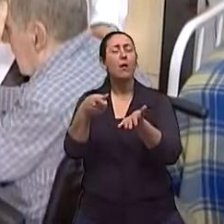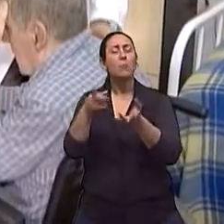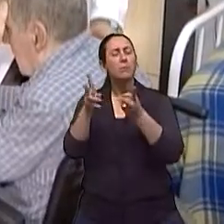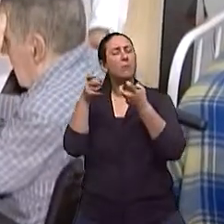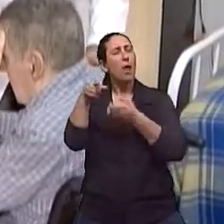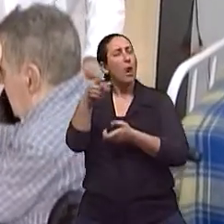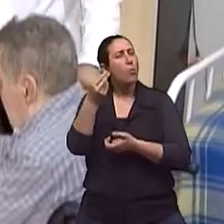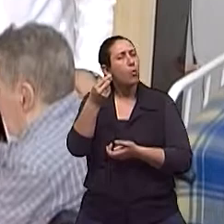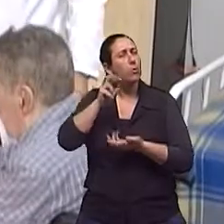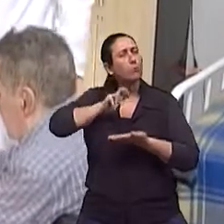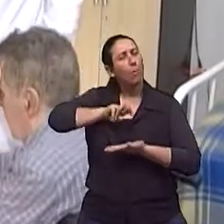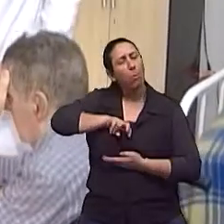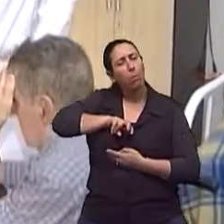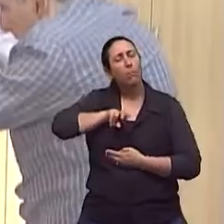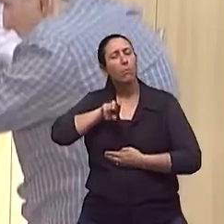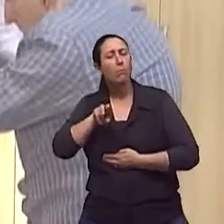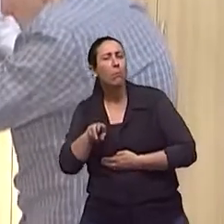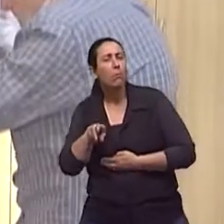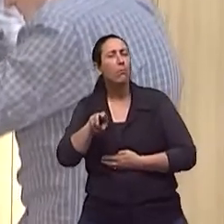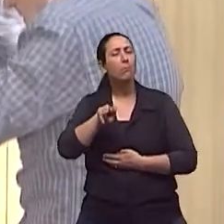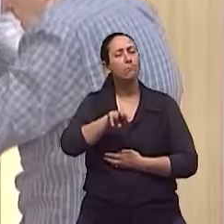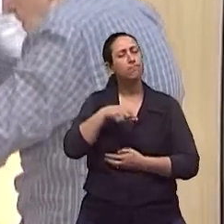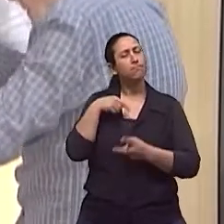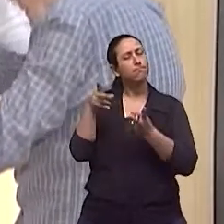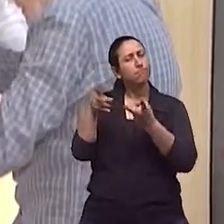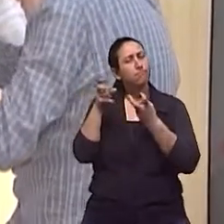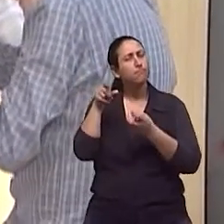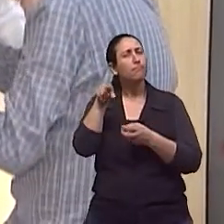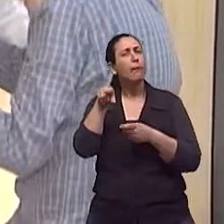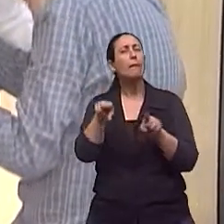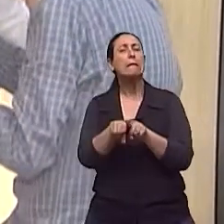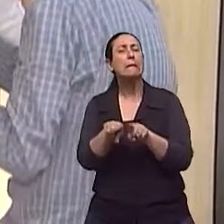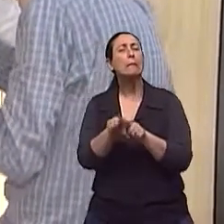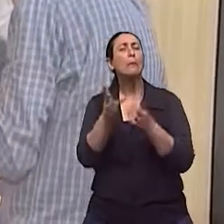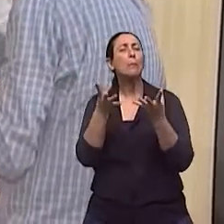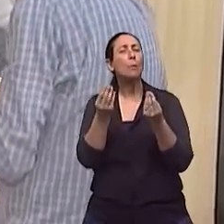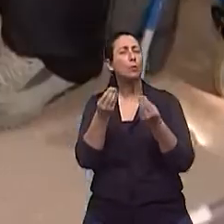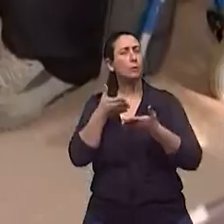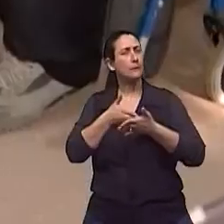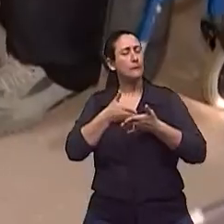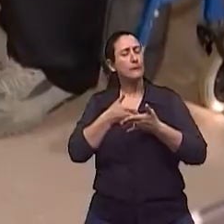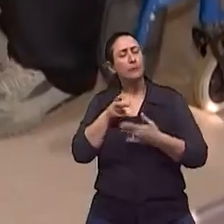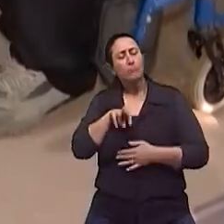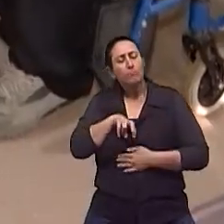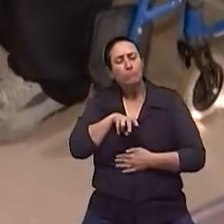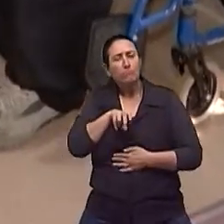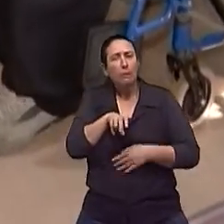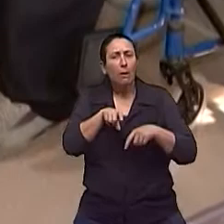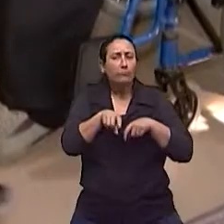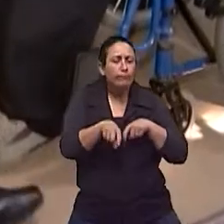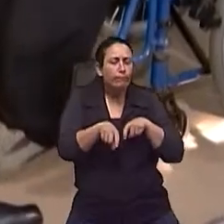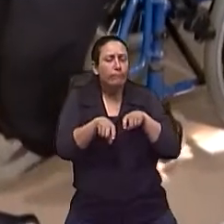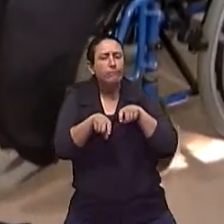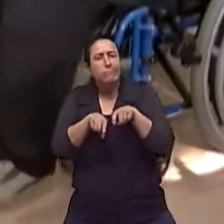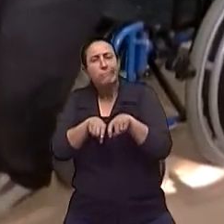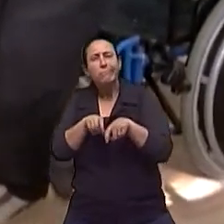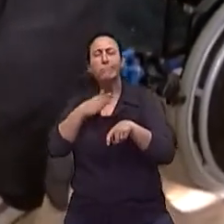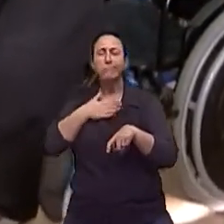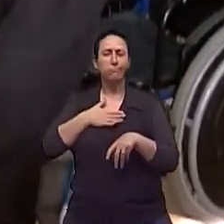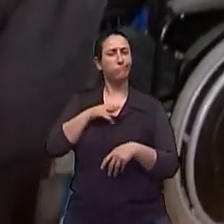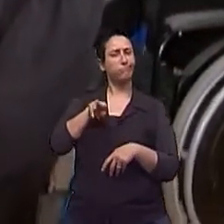que ele caminhava com muita dificuldade. No exame eu percebi que ele estava muito rígido, com os passos curtos e tinha um tremor.